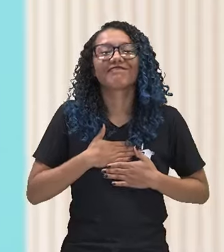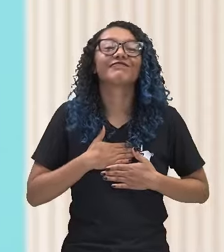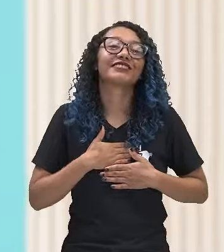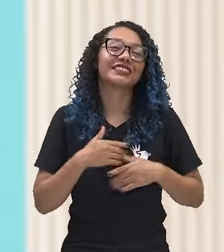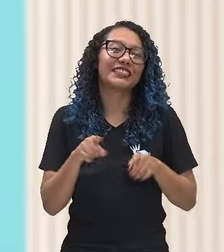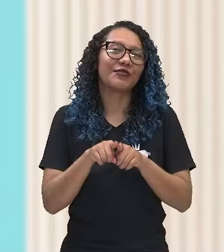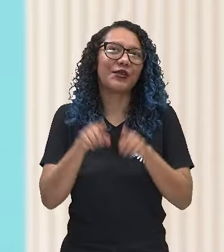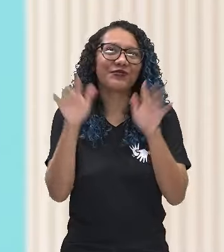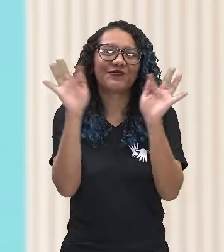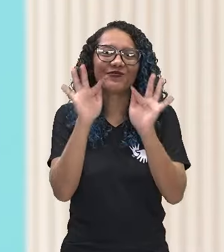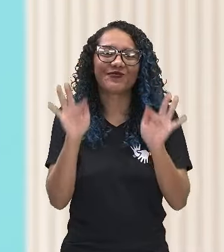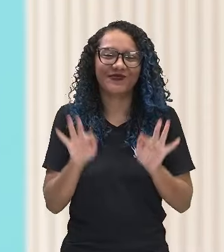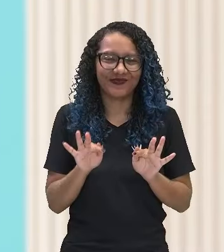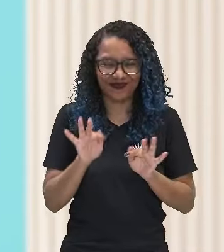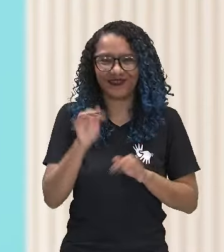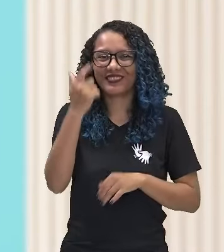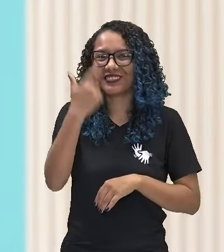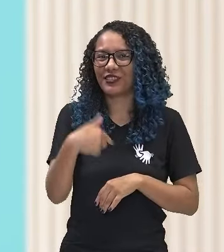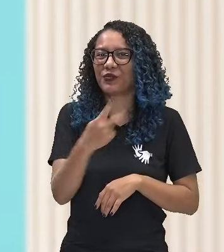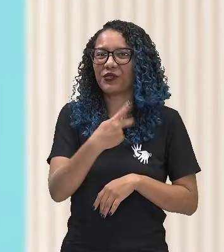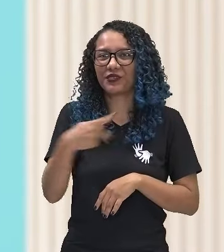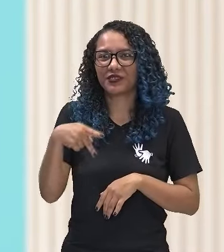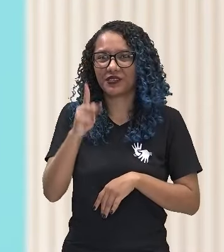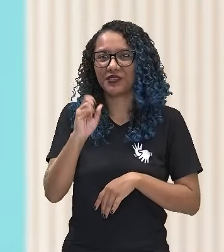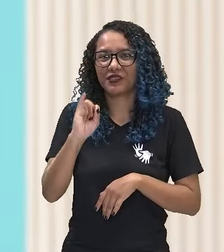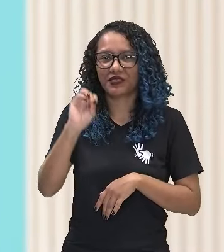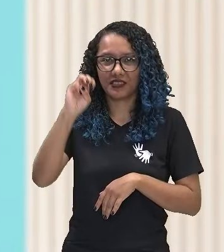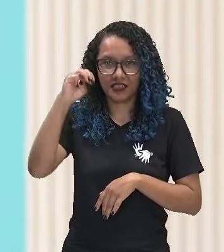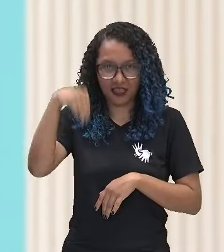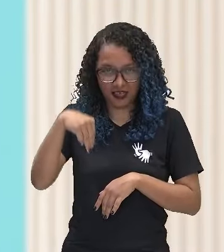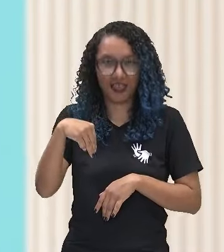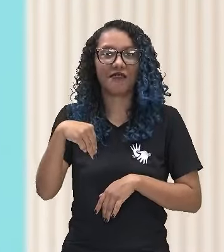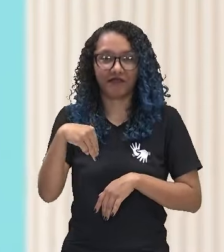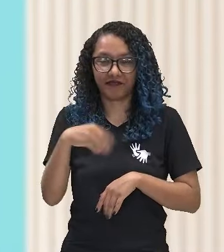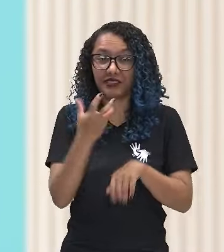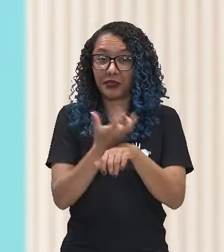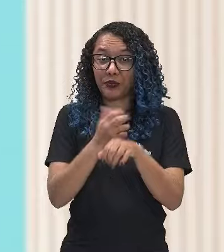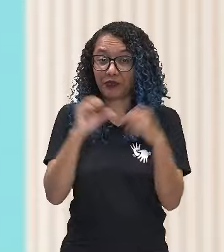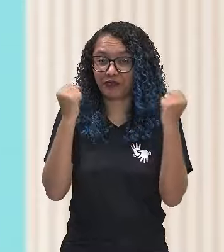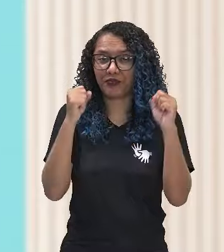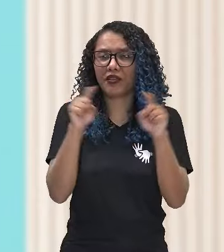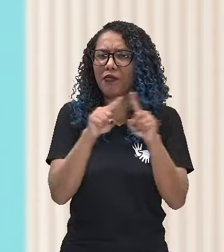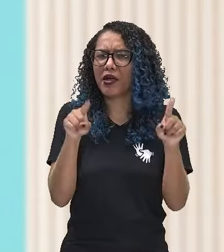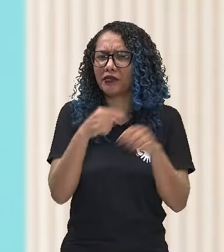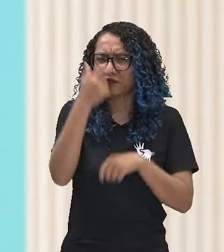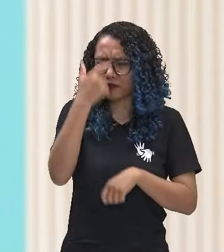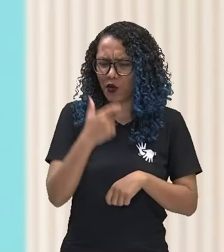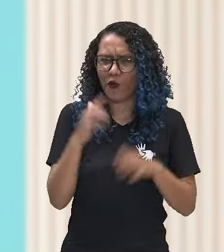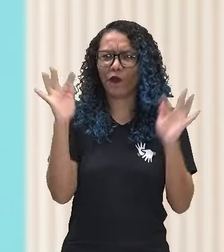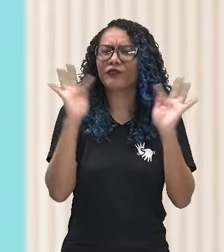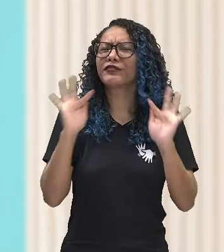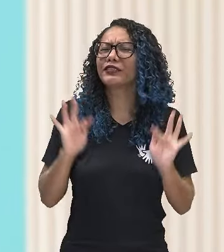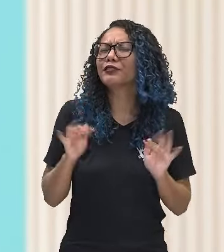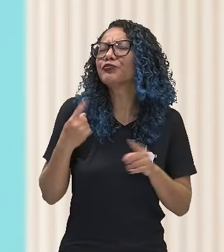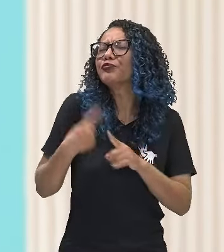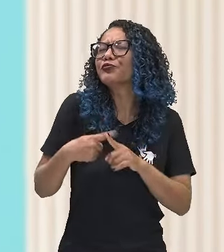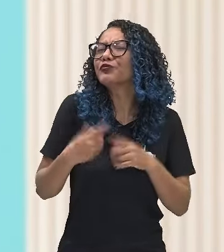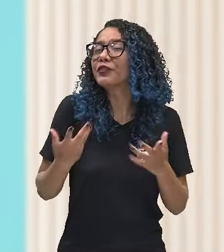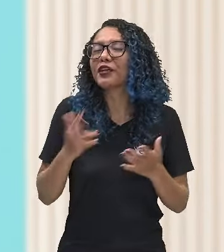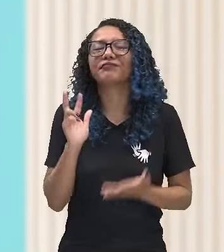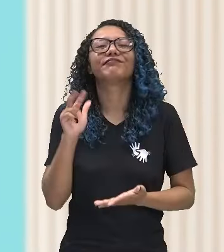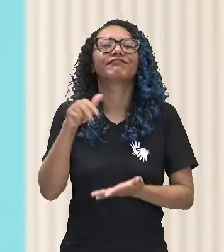alegria. Eu sou o professor Kim Raoni, de Educação Física. E porque eu estou alegre, porque estou aqui com vocês